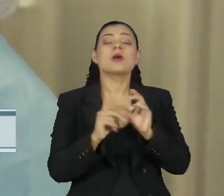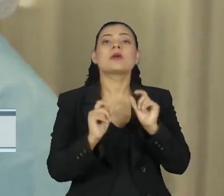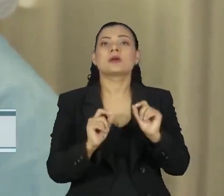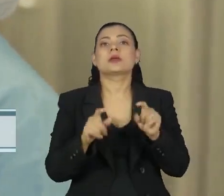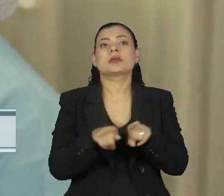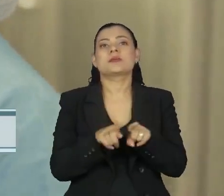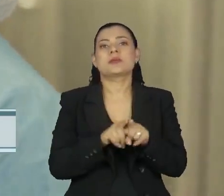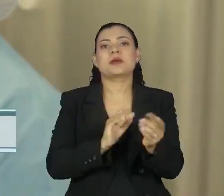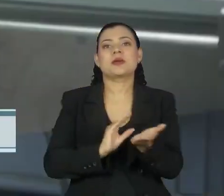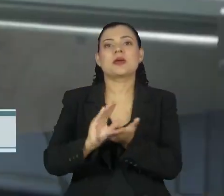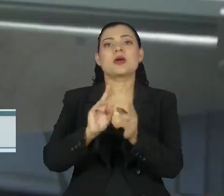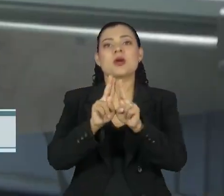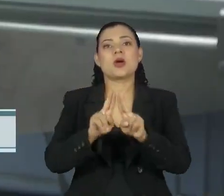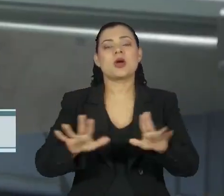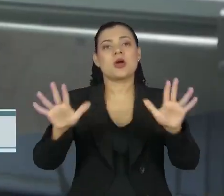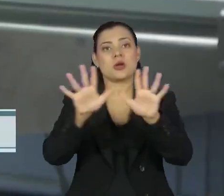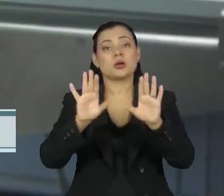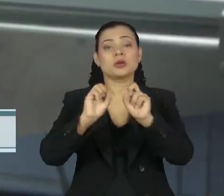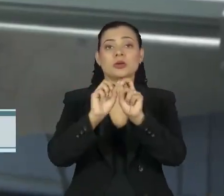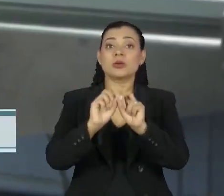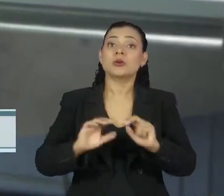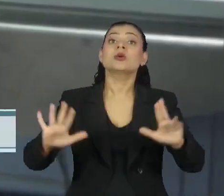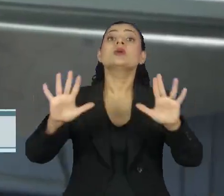Nações Unidas para a Infância, Unicef.